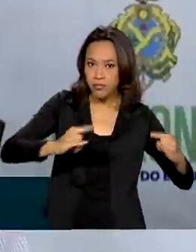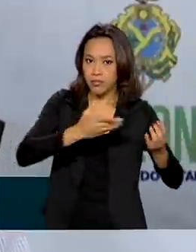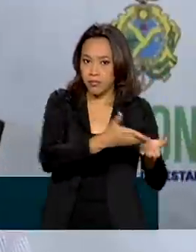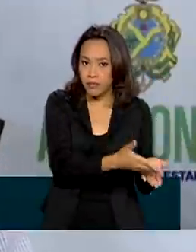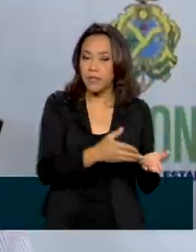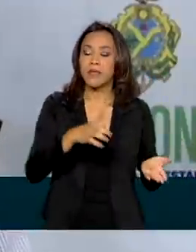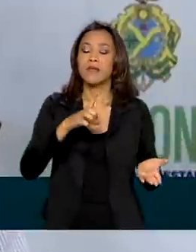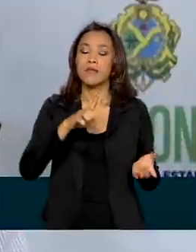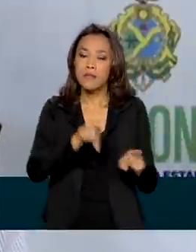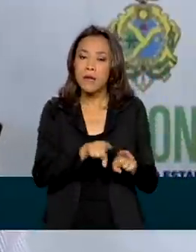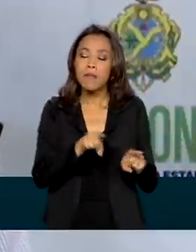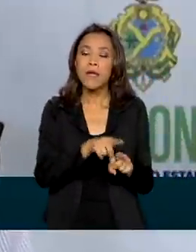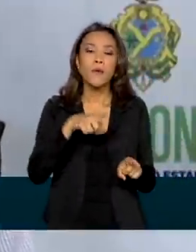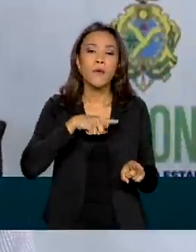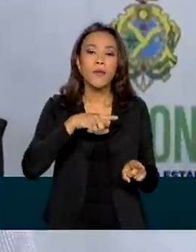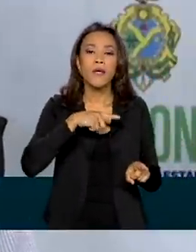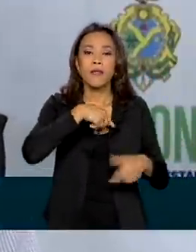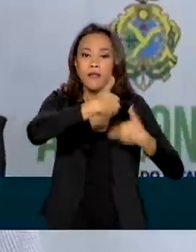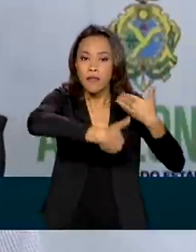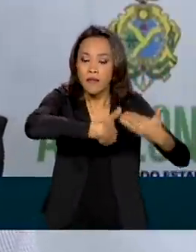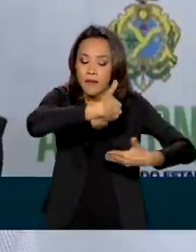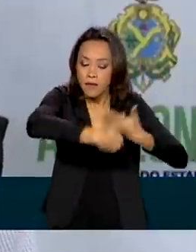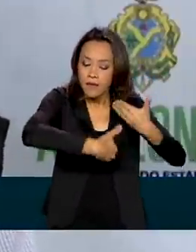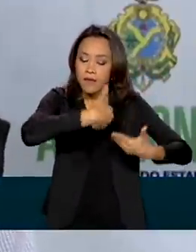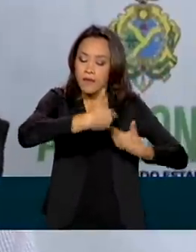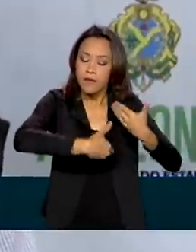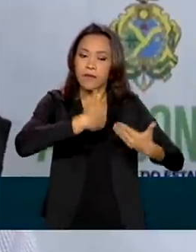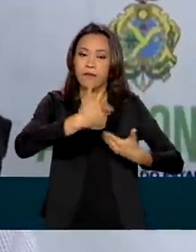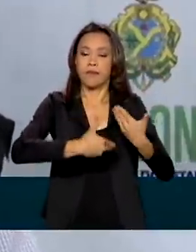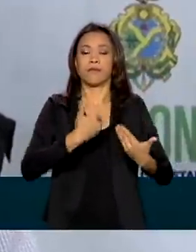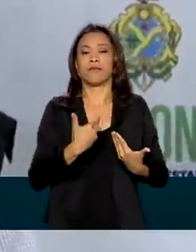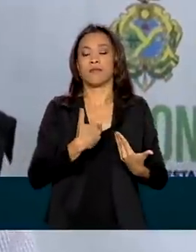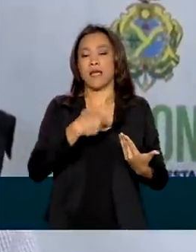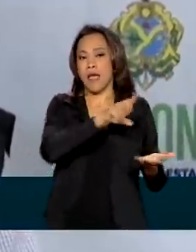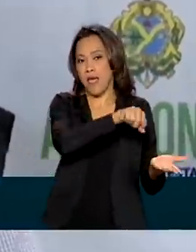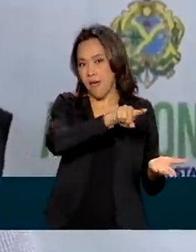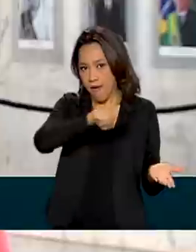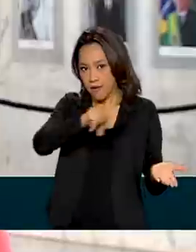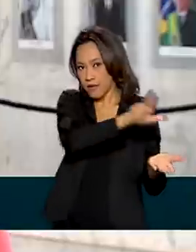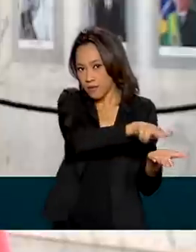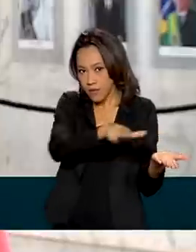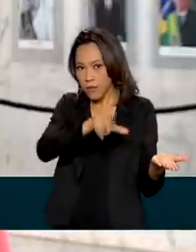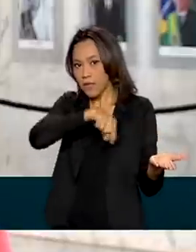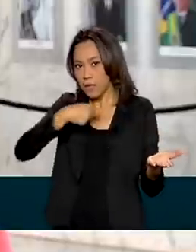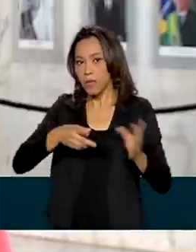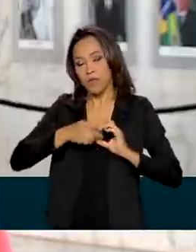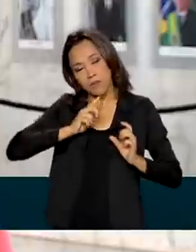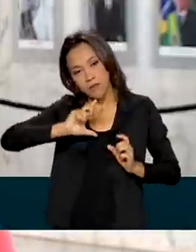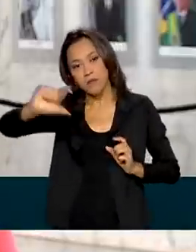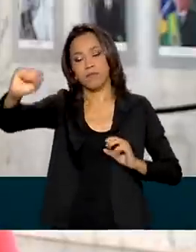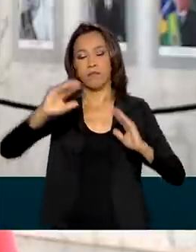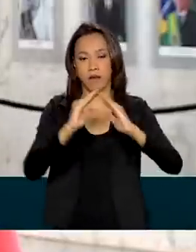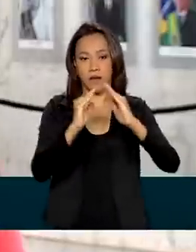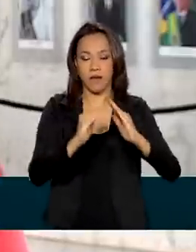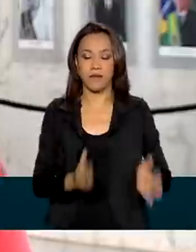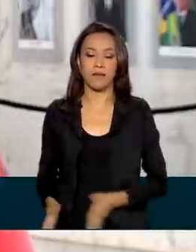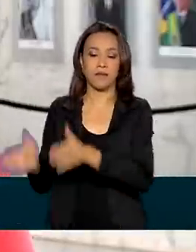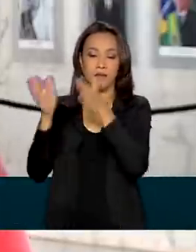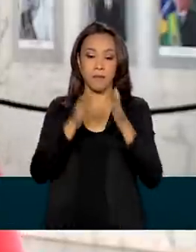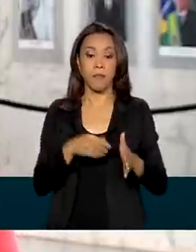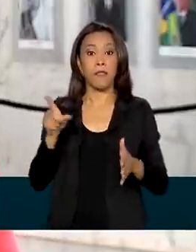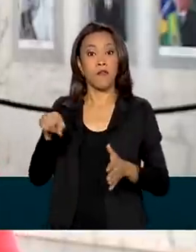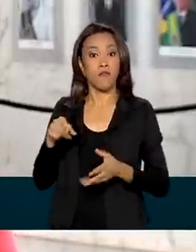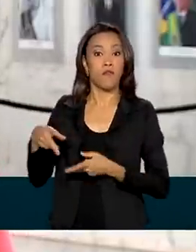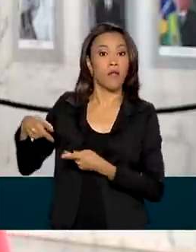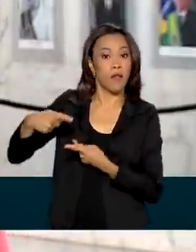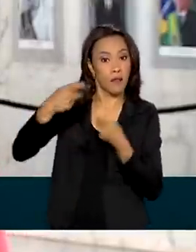fisioterapia, que é um processo de recuperação para que, em seguida, eles possam ter alta. A enfermaria foi levada do Rio de Janeiro